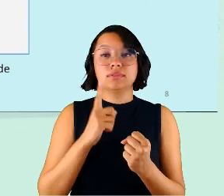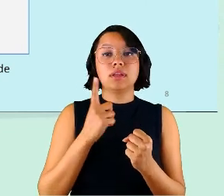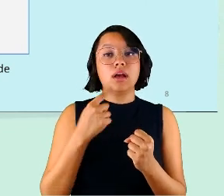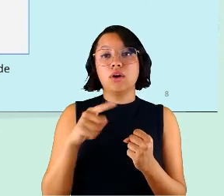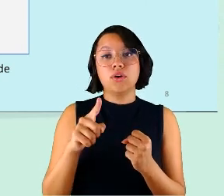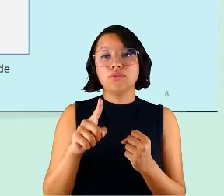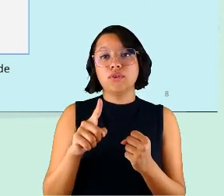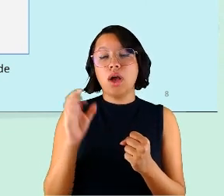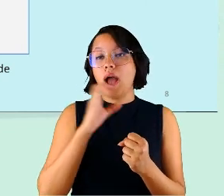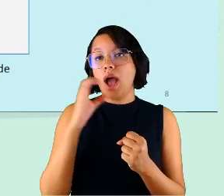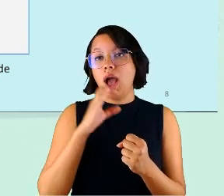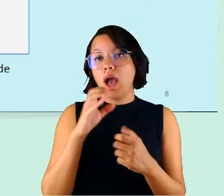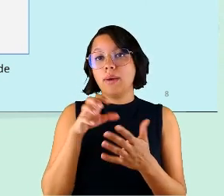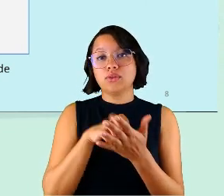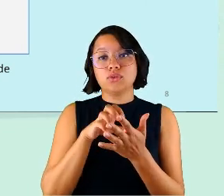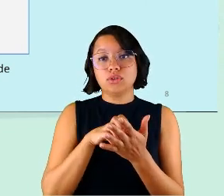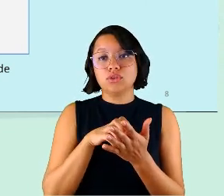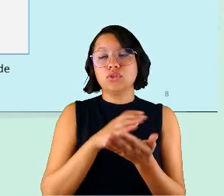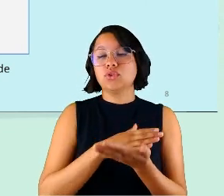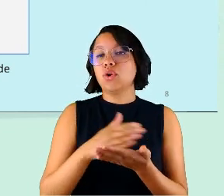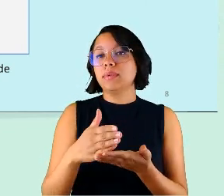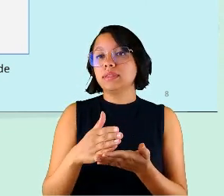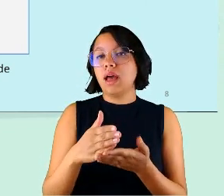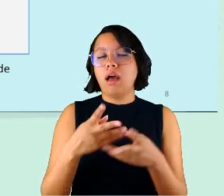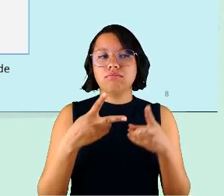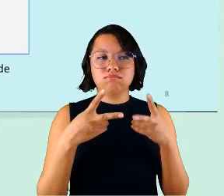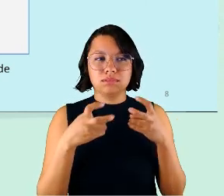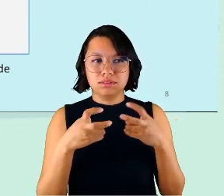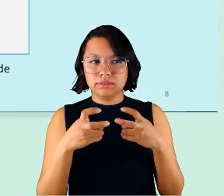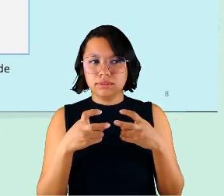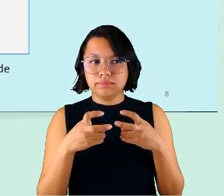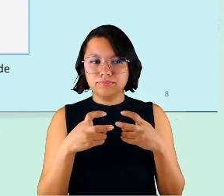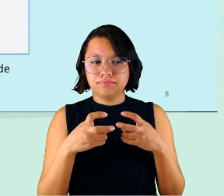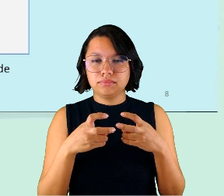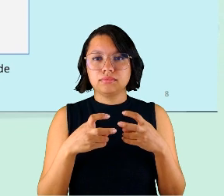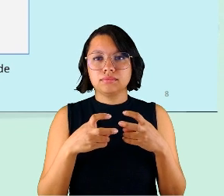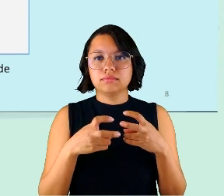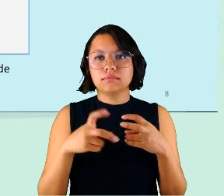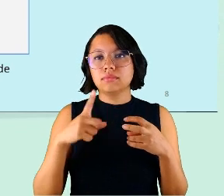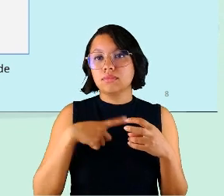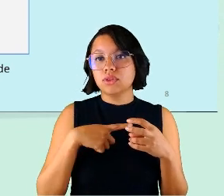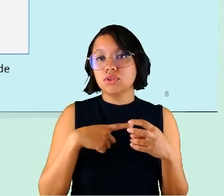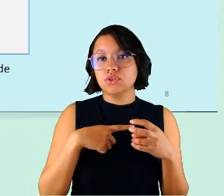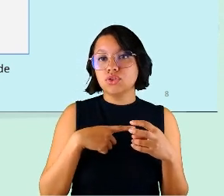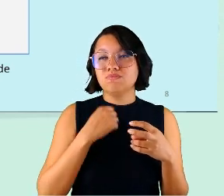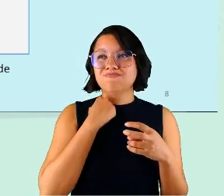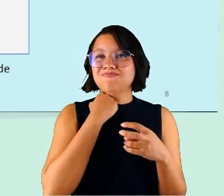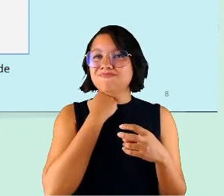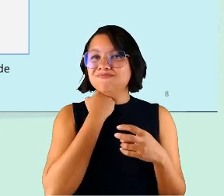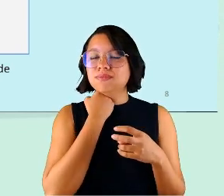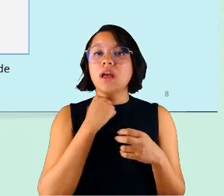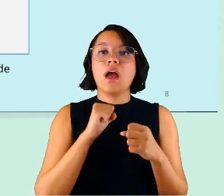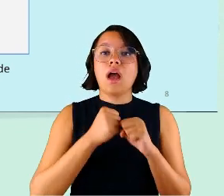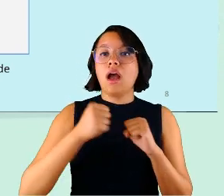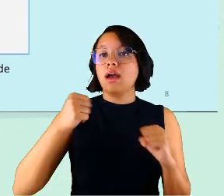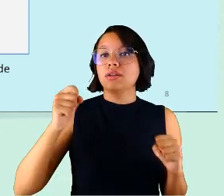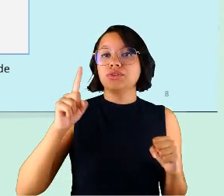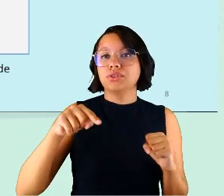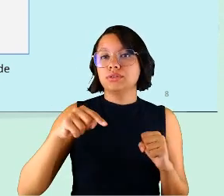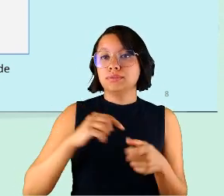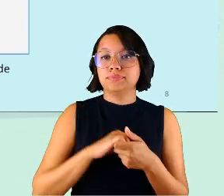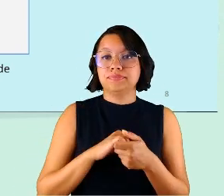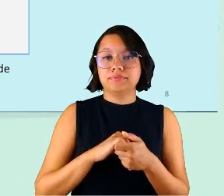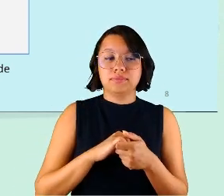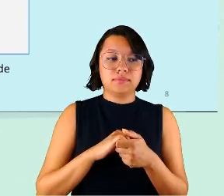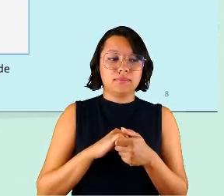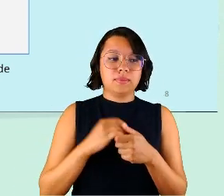não, não foi imediatamente as organizações começaram a perceber que havia uma fonte de estresse muito grande que era